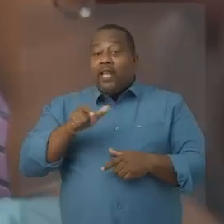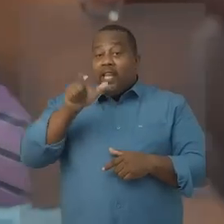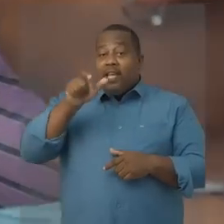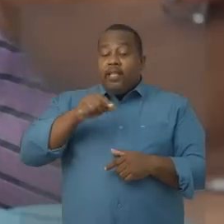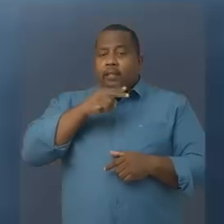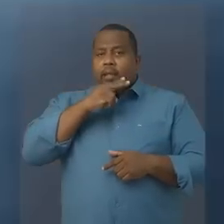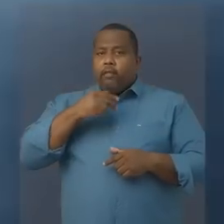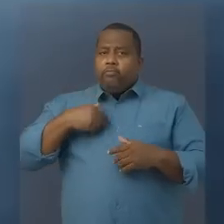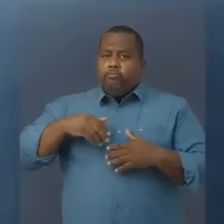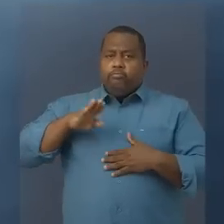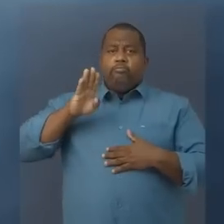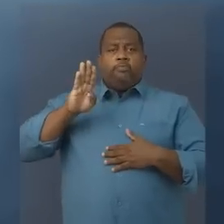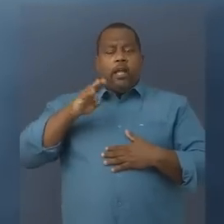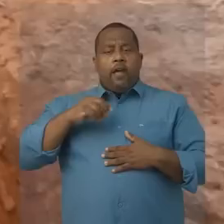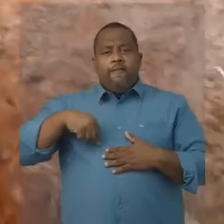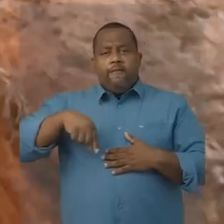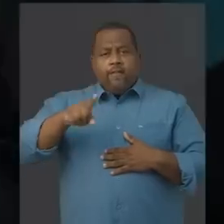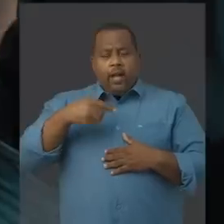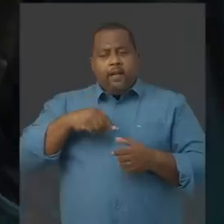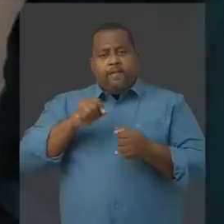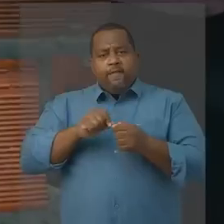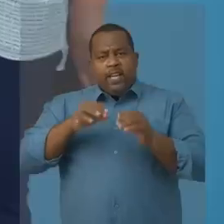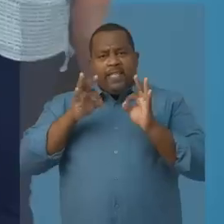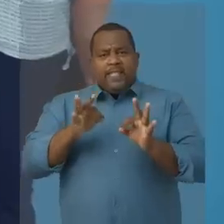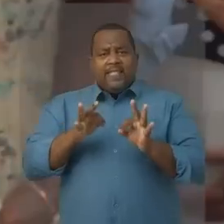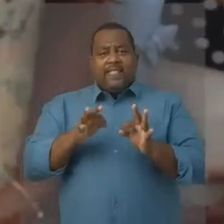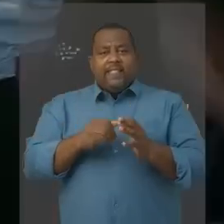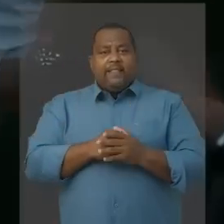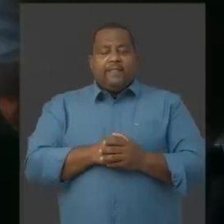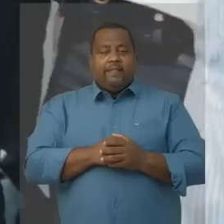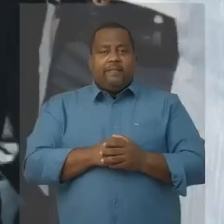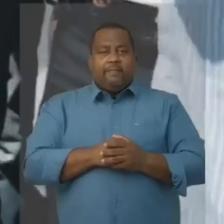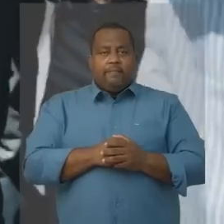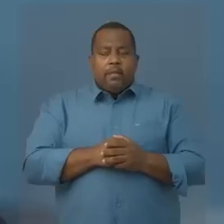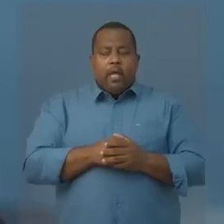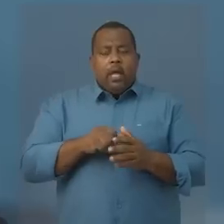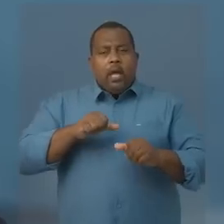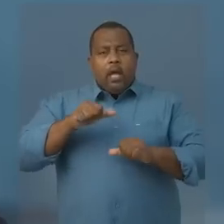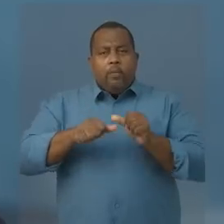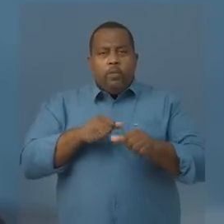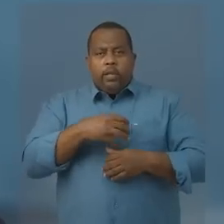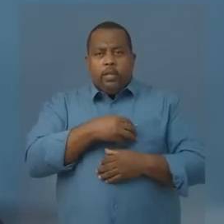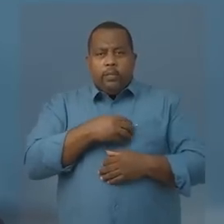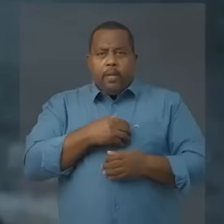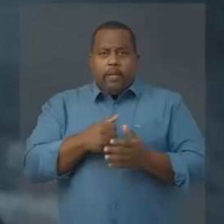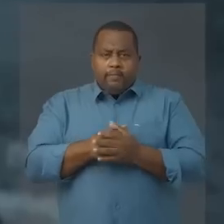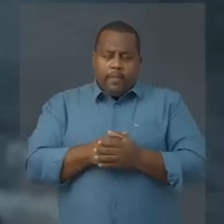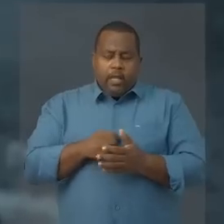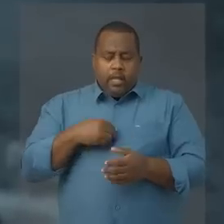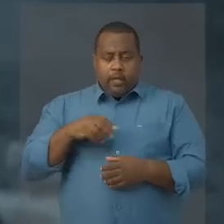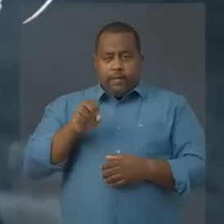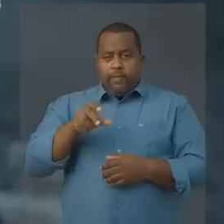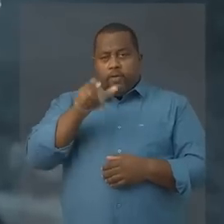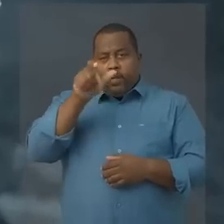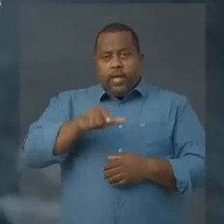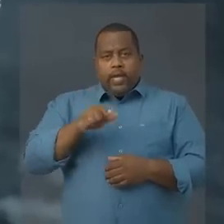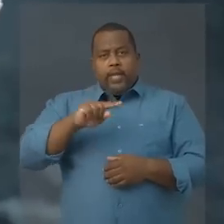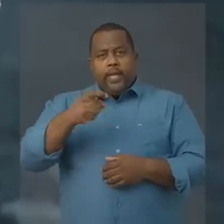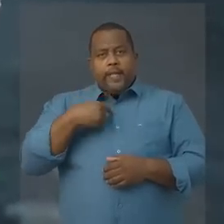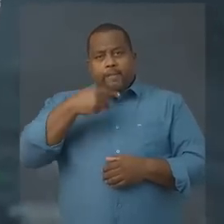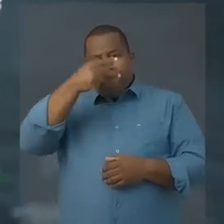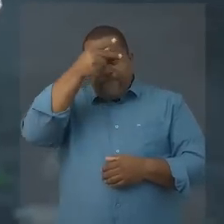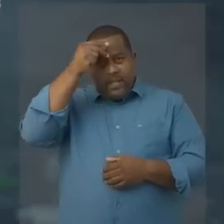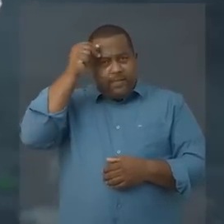Quando a CM Neto assume um compromisso, ele vai lá e faz. Neto a mudança para a Bahia. Se a gente viu ele como